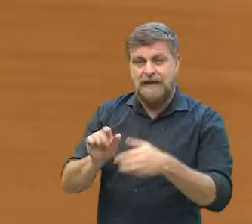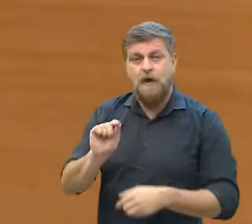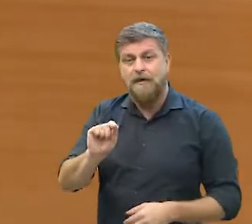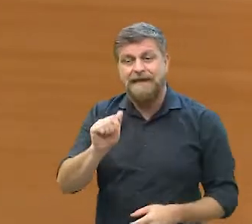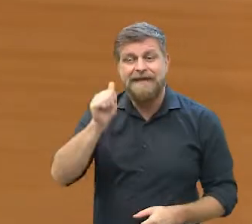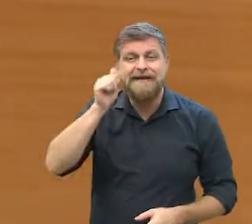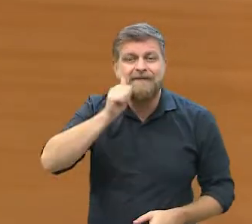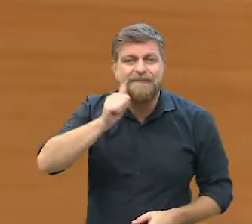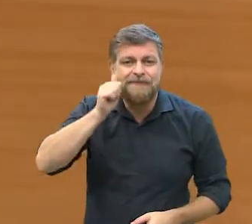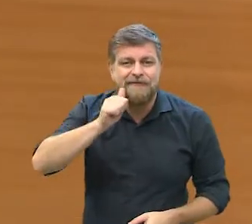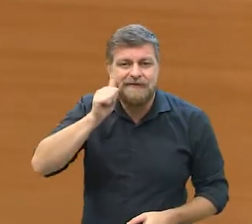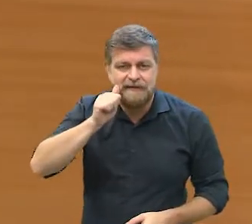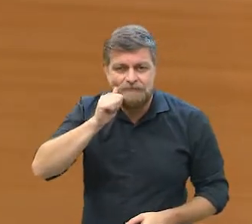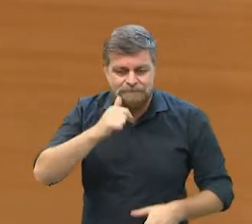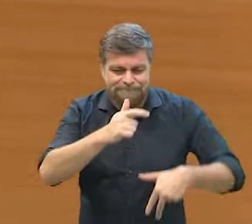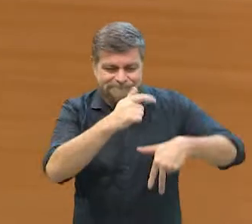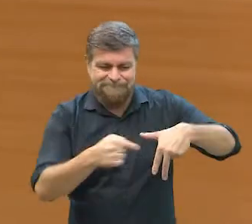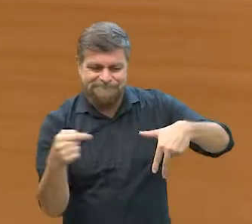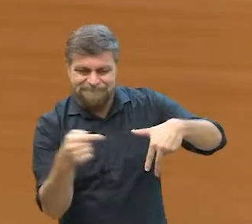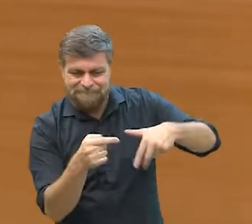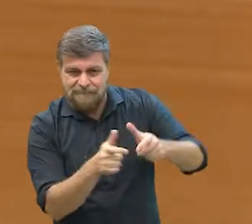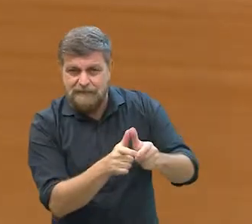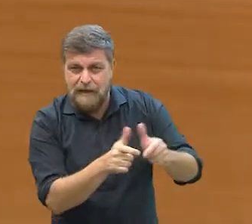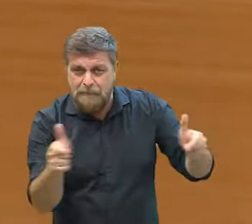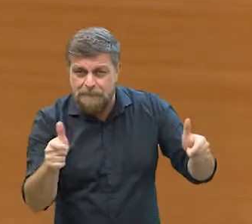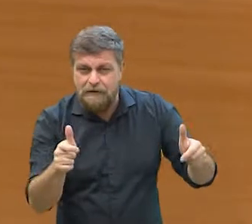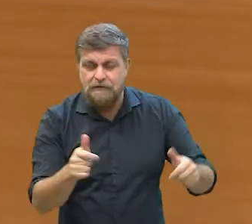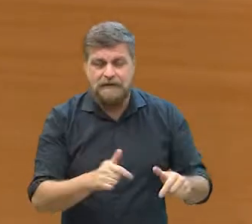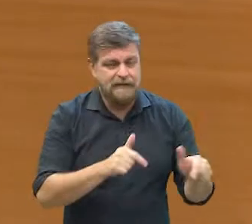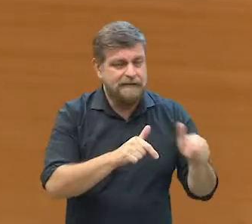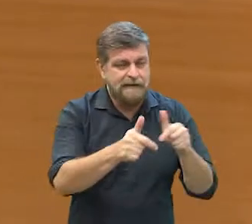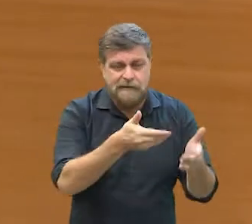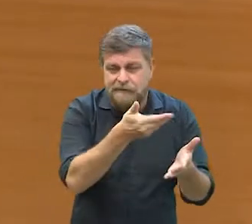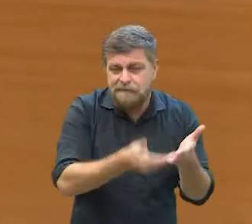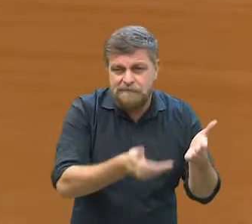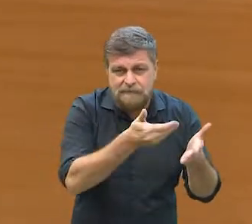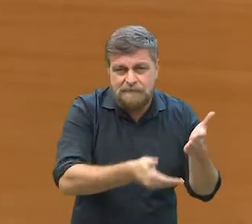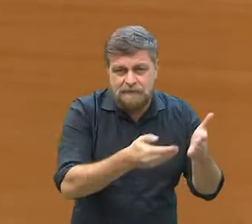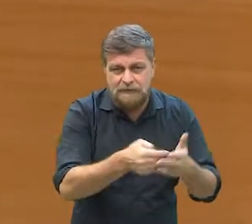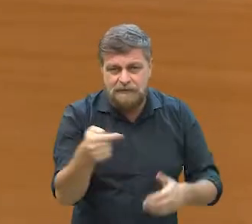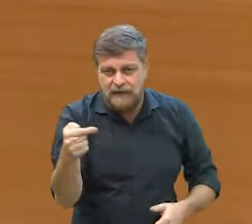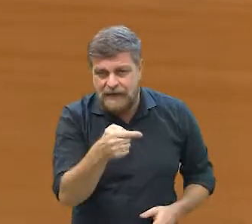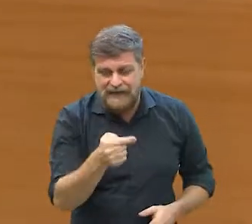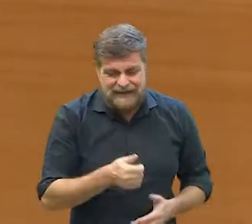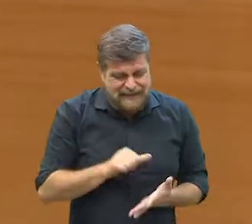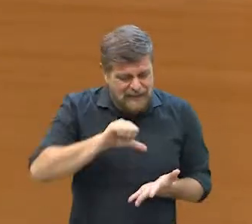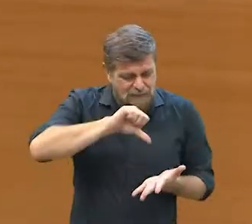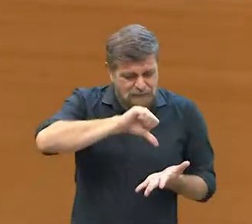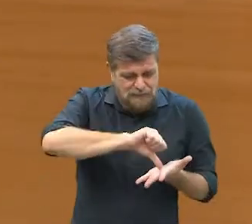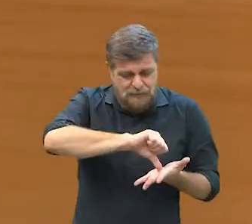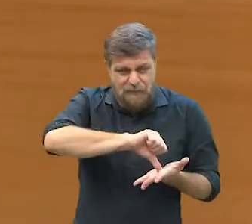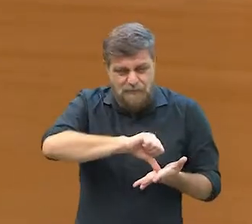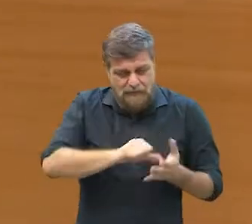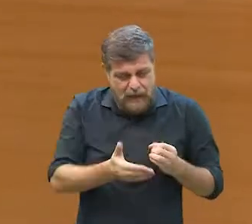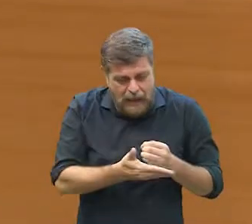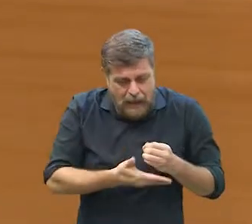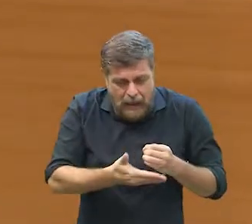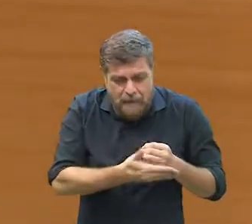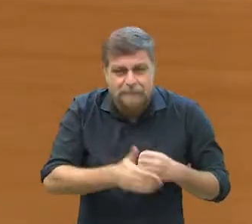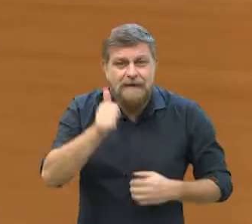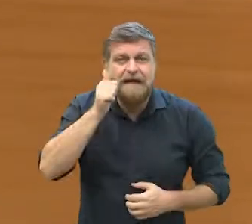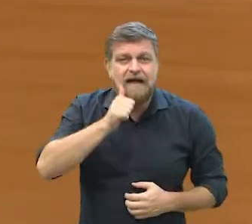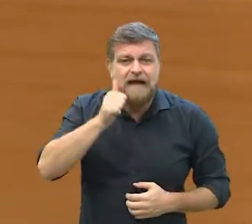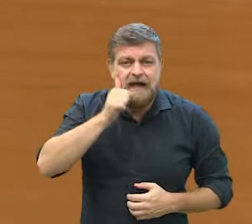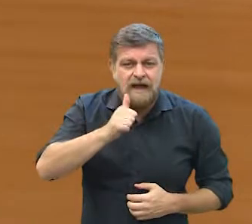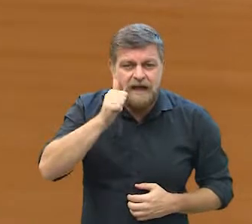as mulheres, né? A gente sabe que as mulheres são a maioria das empregadas, elas são o núcleo familiar, o pilar da família,